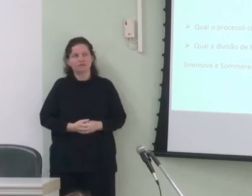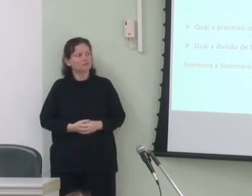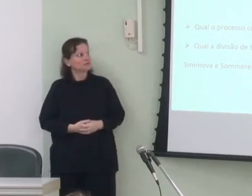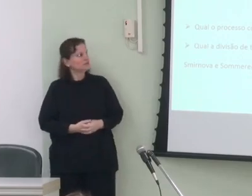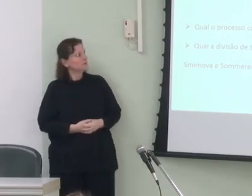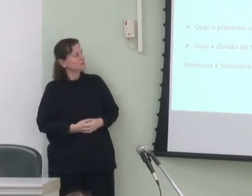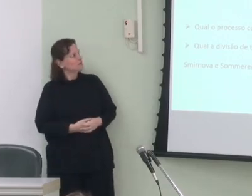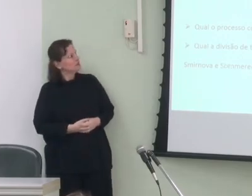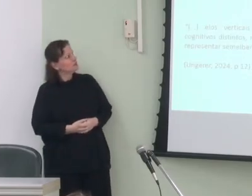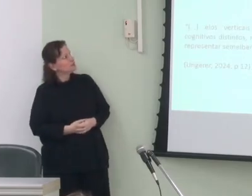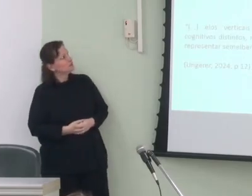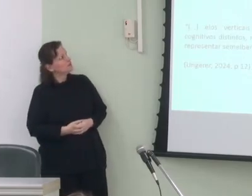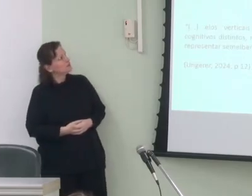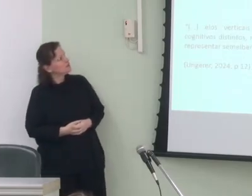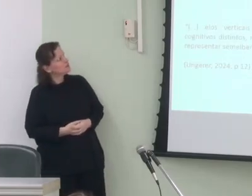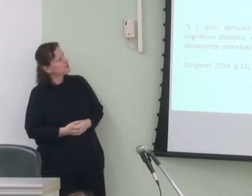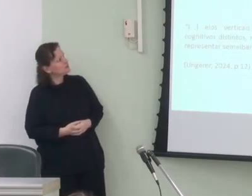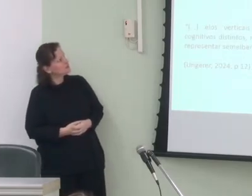pode passar